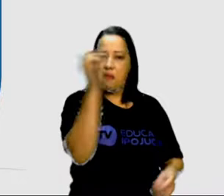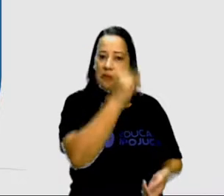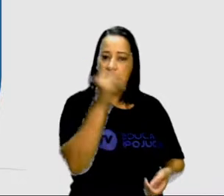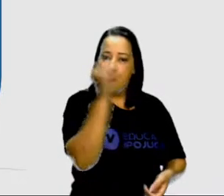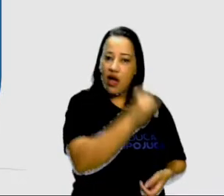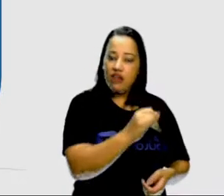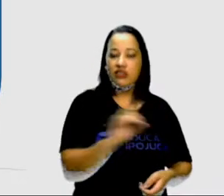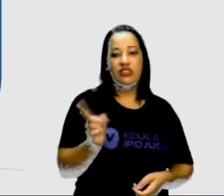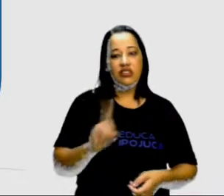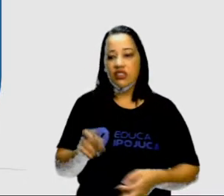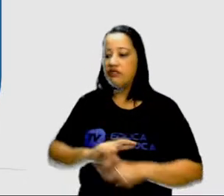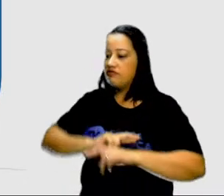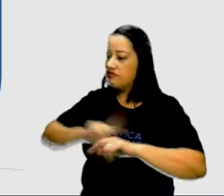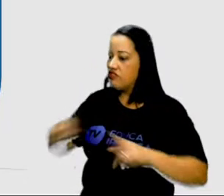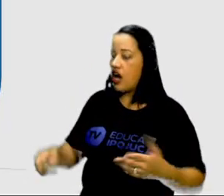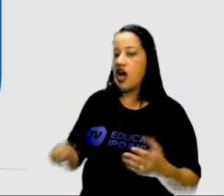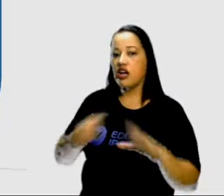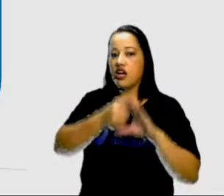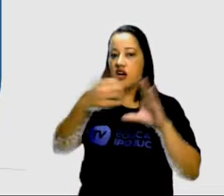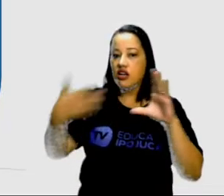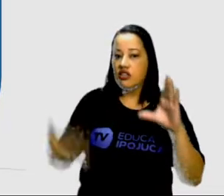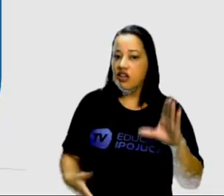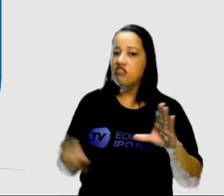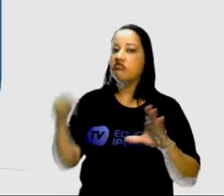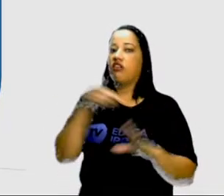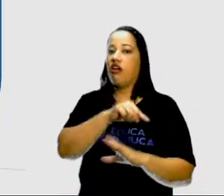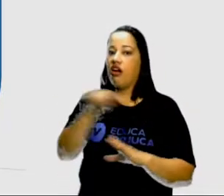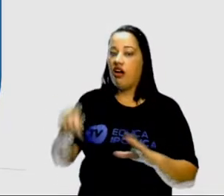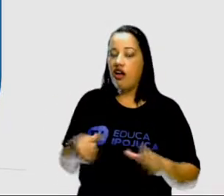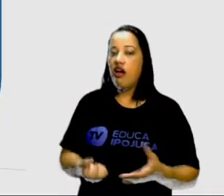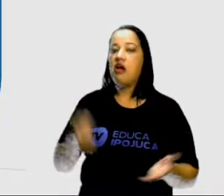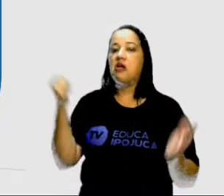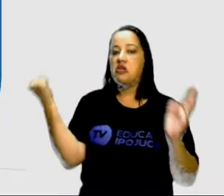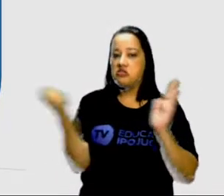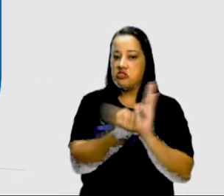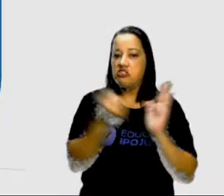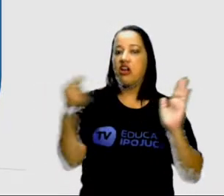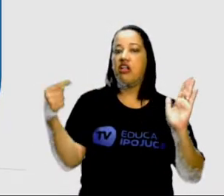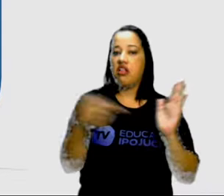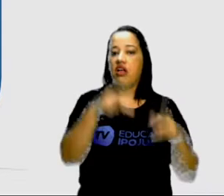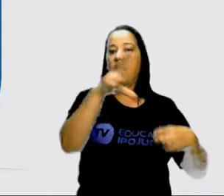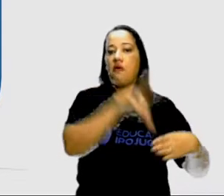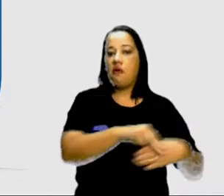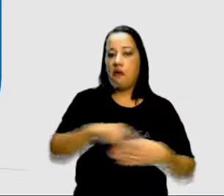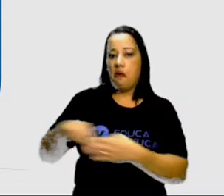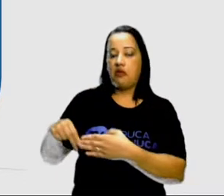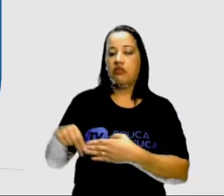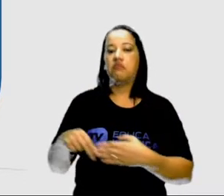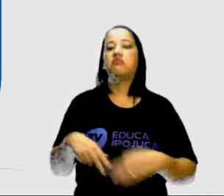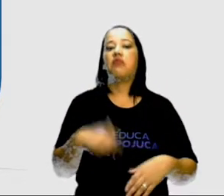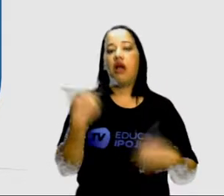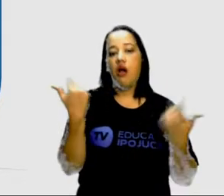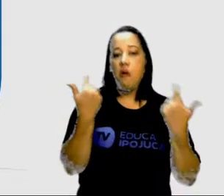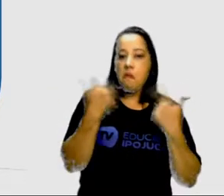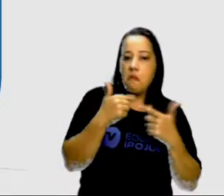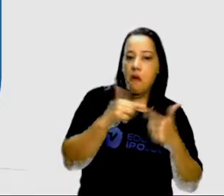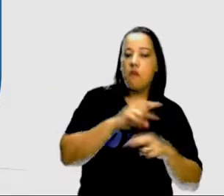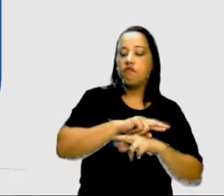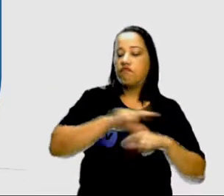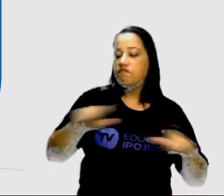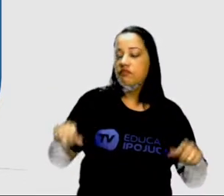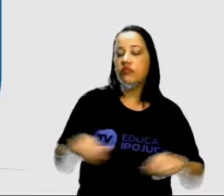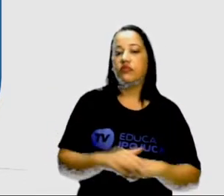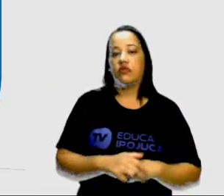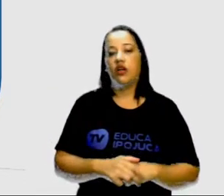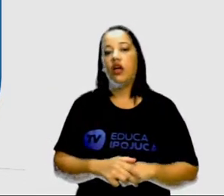ironia, do sarcasmo e humor é a marca registrada da literatura de cordel. Além disso, a literatura associada